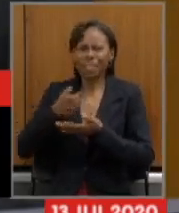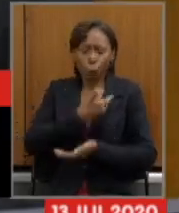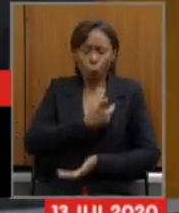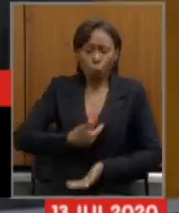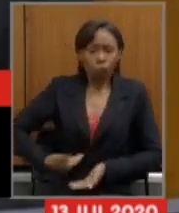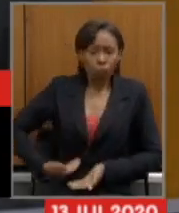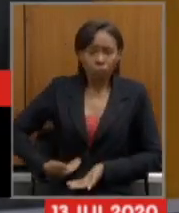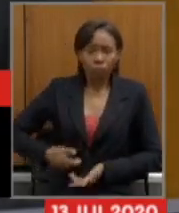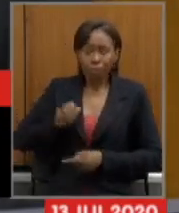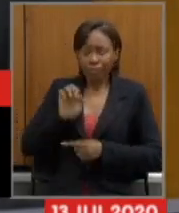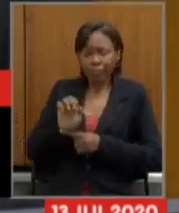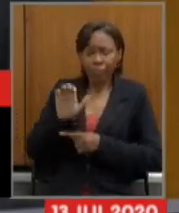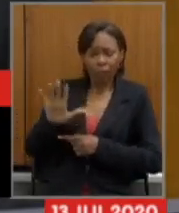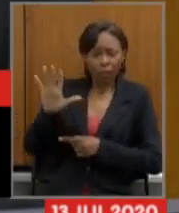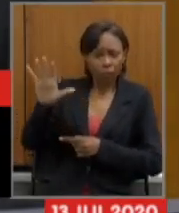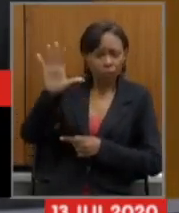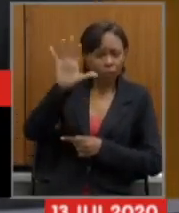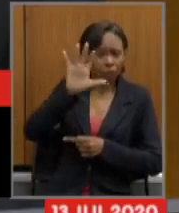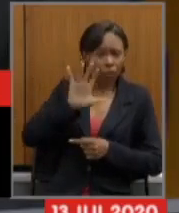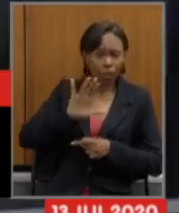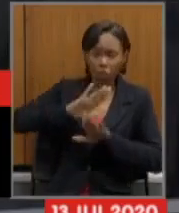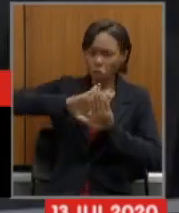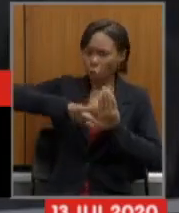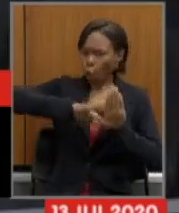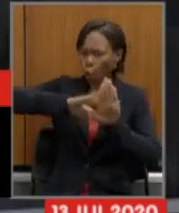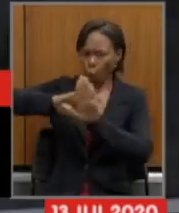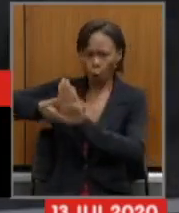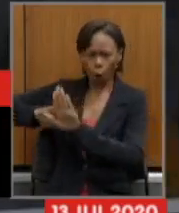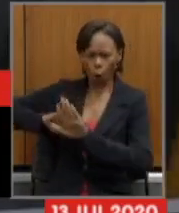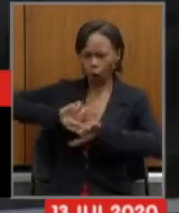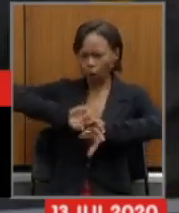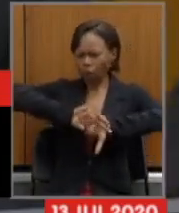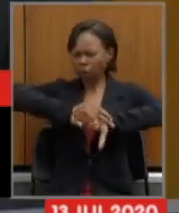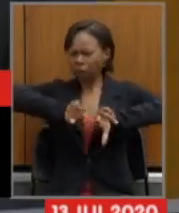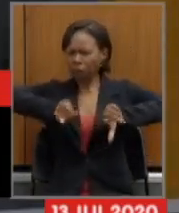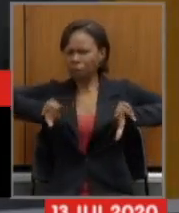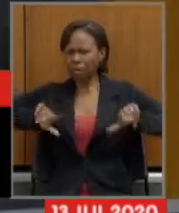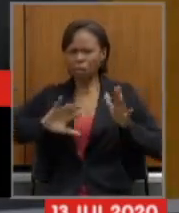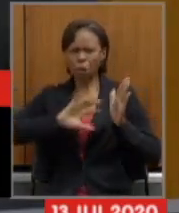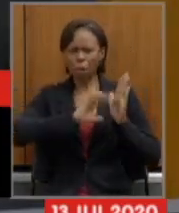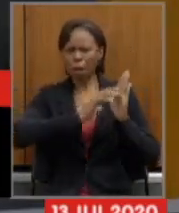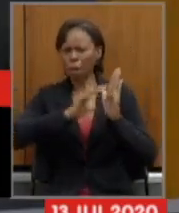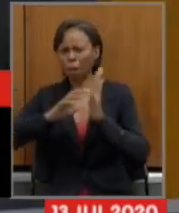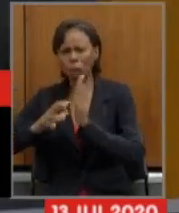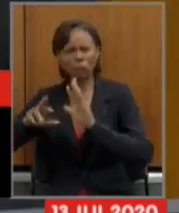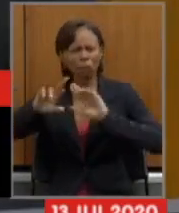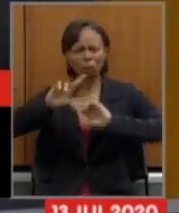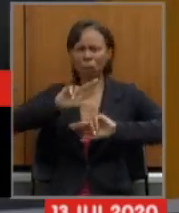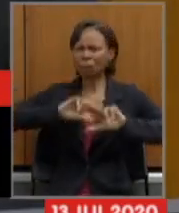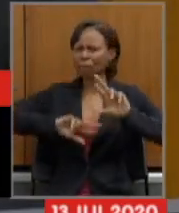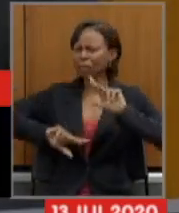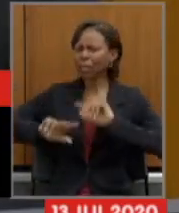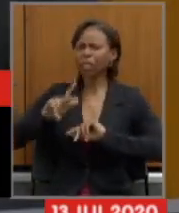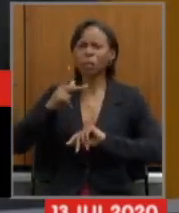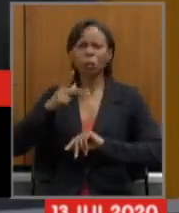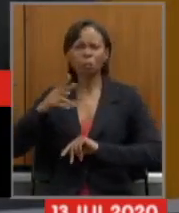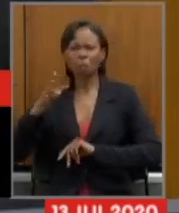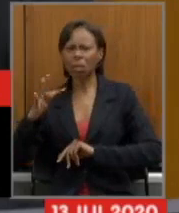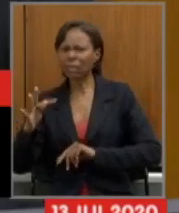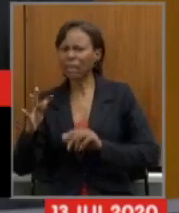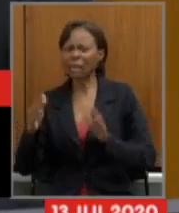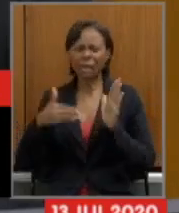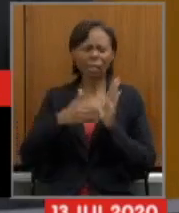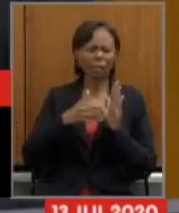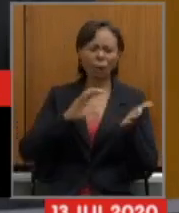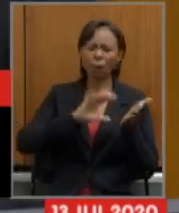matrizes ideológicas. Do Partido dos Trabalhadores ao Partido Comunista do